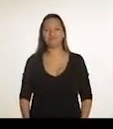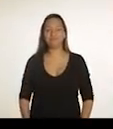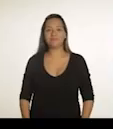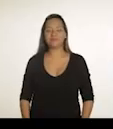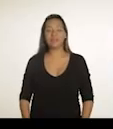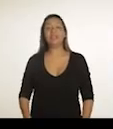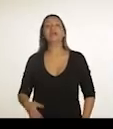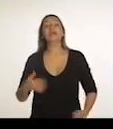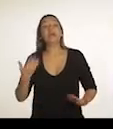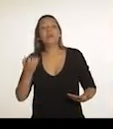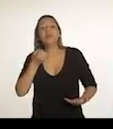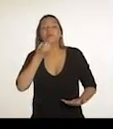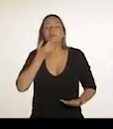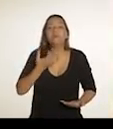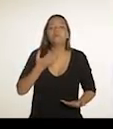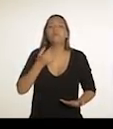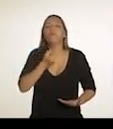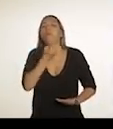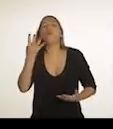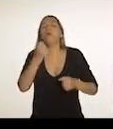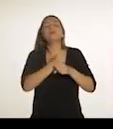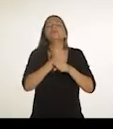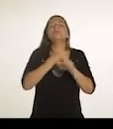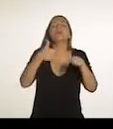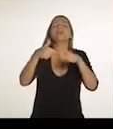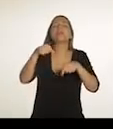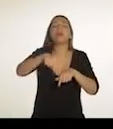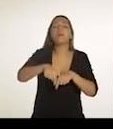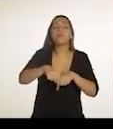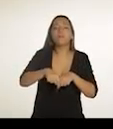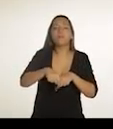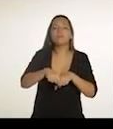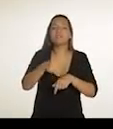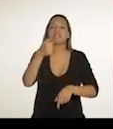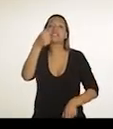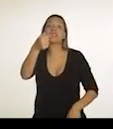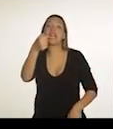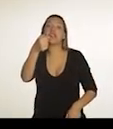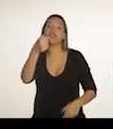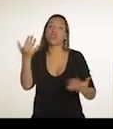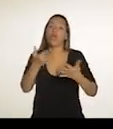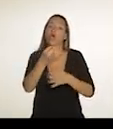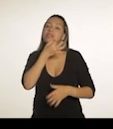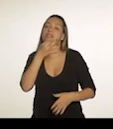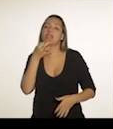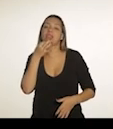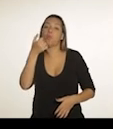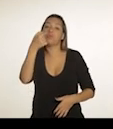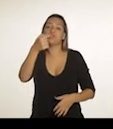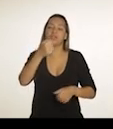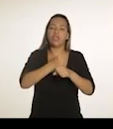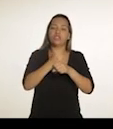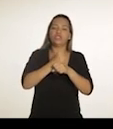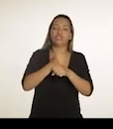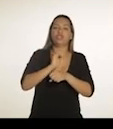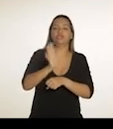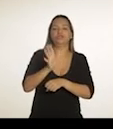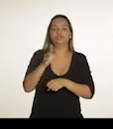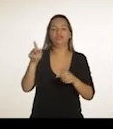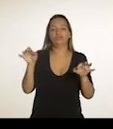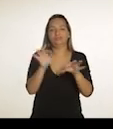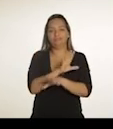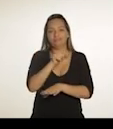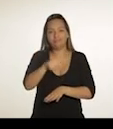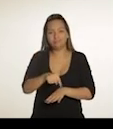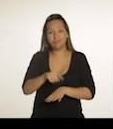Muito obrigado. E aí, mestre? Quantos anos aqui? Aqui vão fazer sete anos. Não, foi sete anos agora em setembro. Vocês moram aqui há